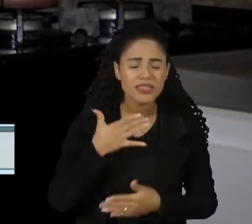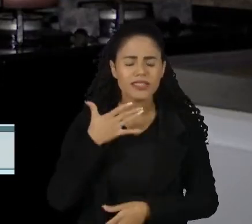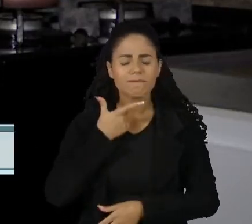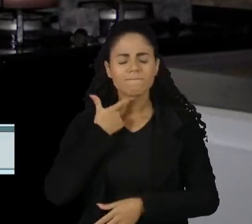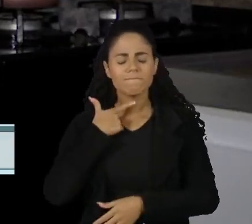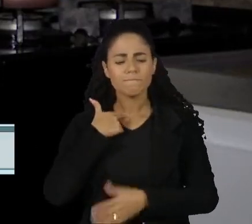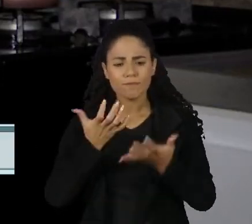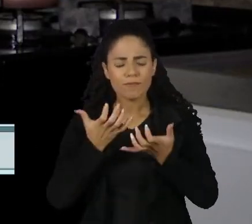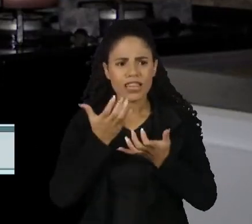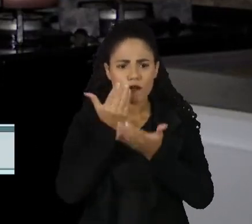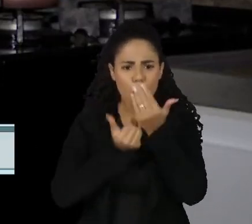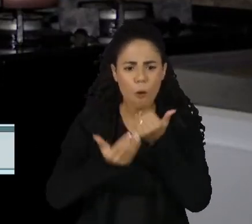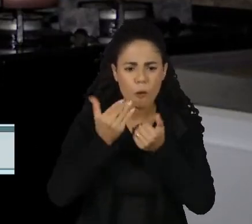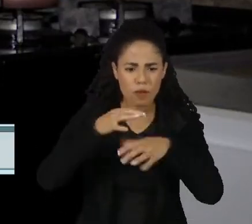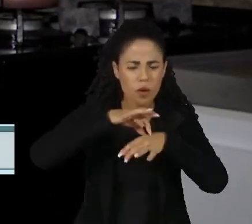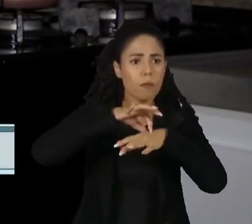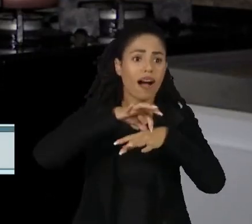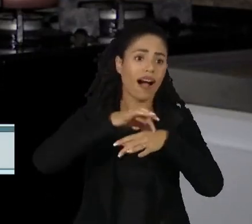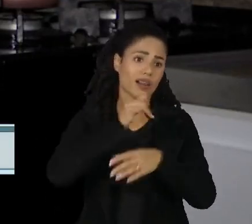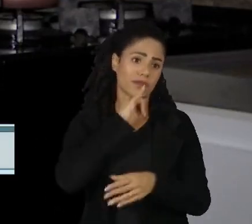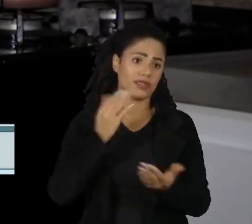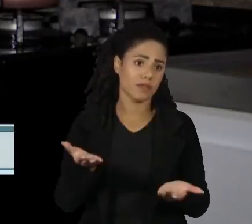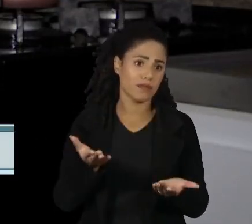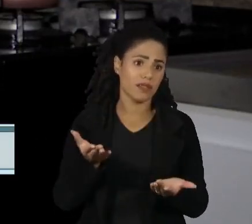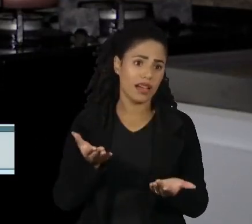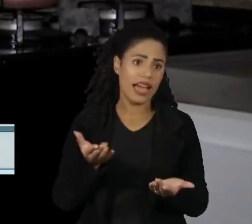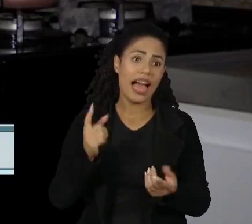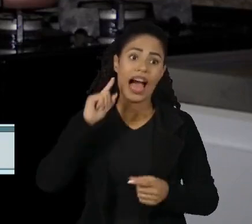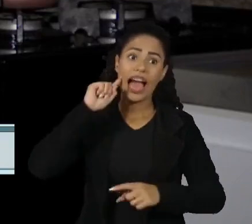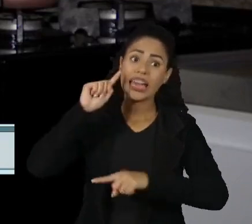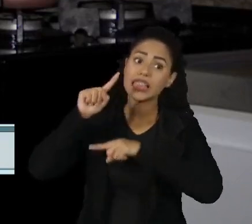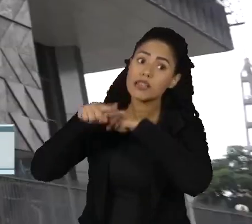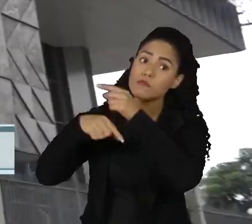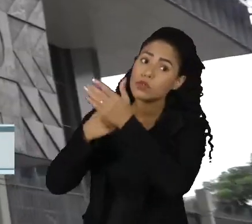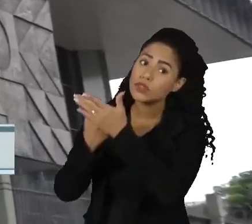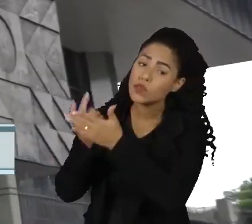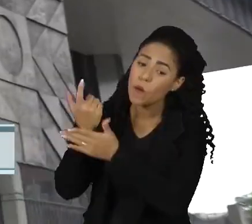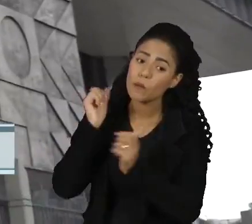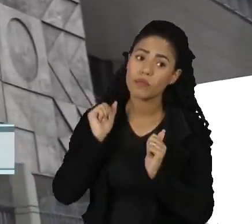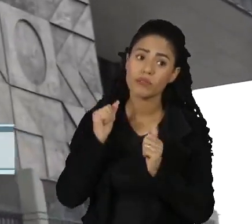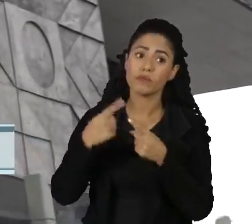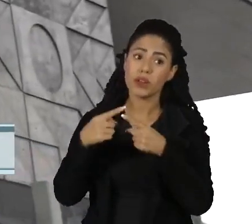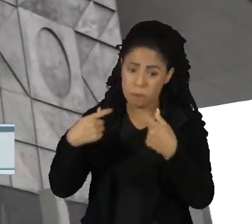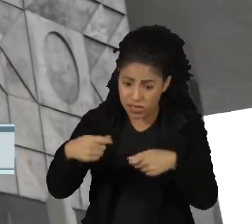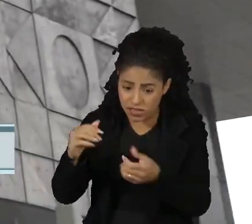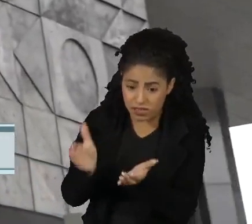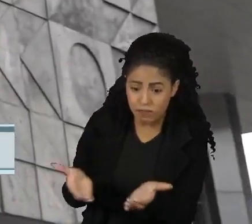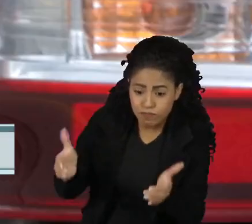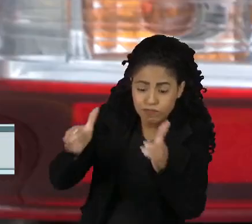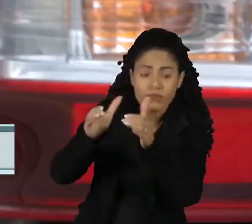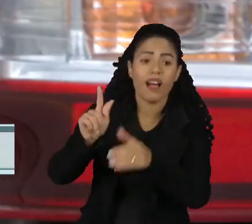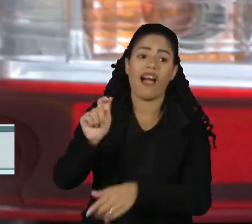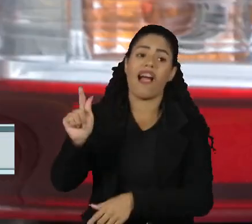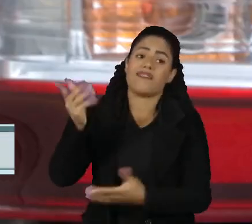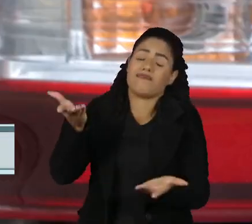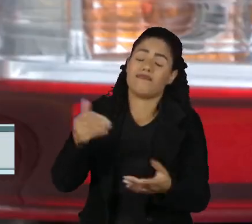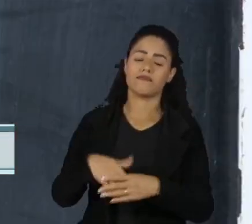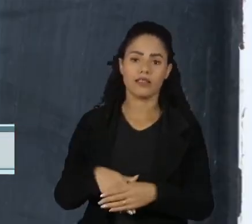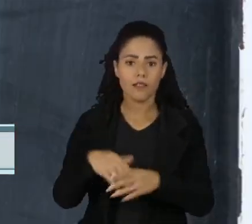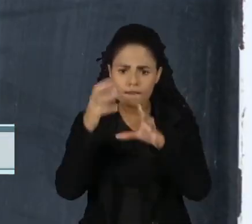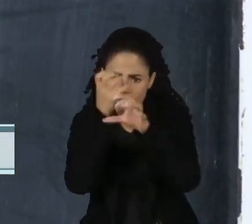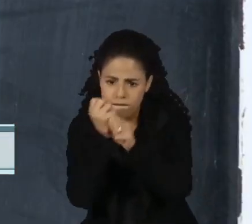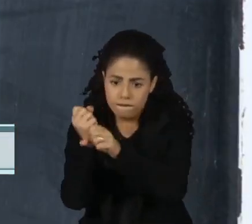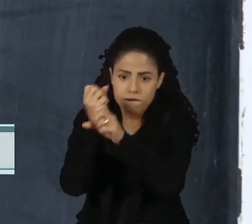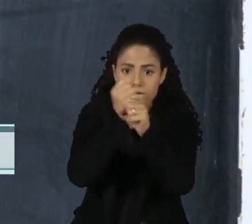um contrafilé, um exemplo. Aí você vai deixar de comprar para comprar o gás. Quando o governo federal mudou a fórmula de calcular o